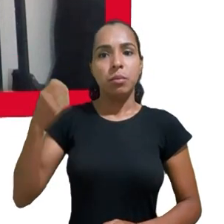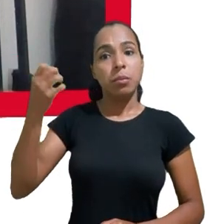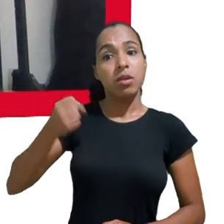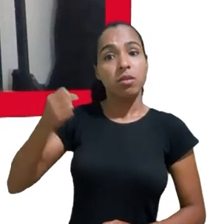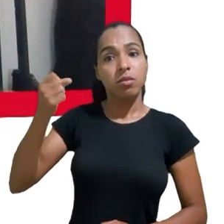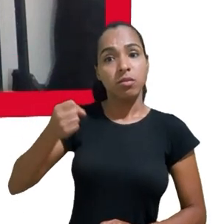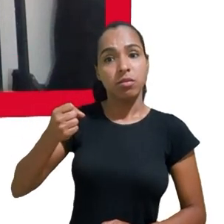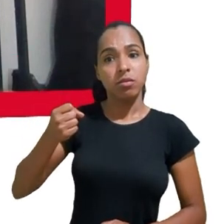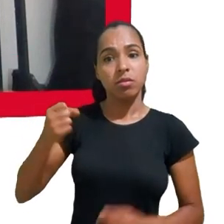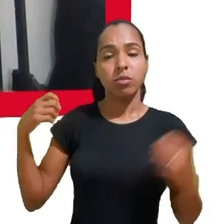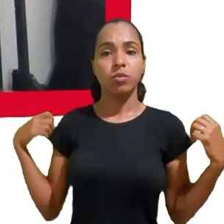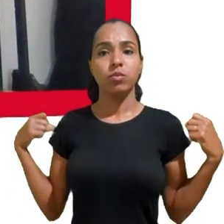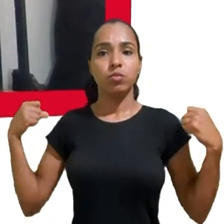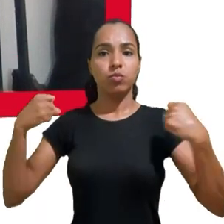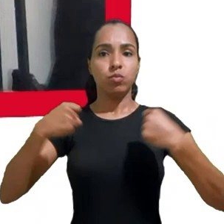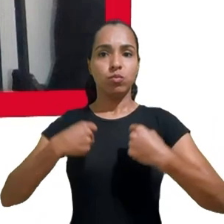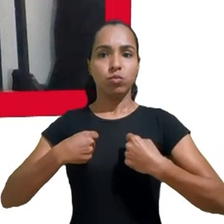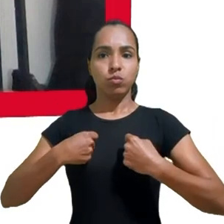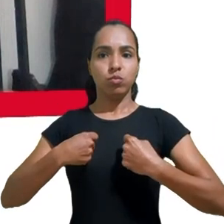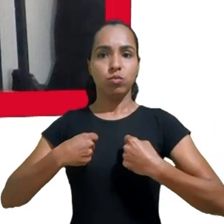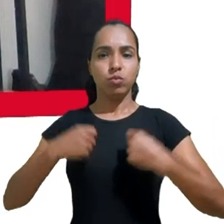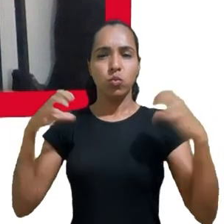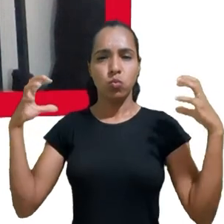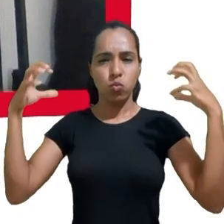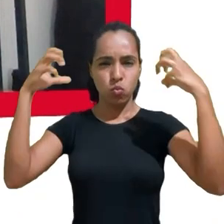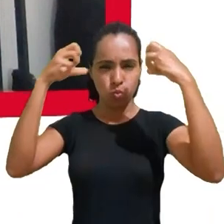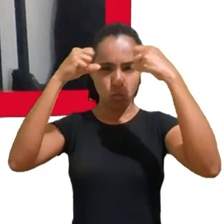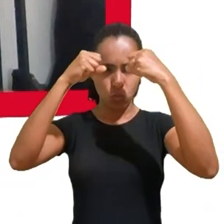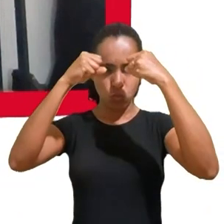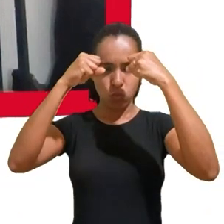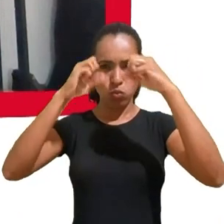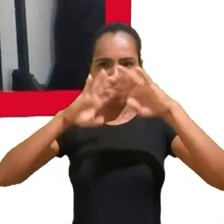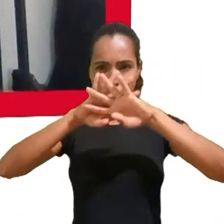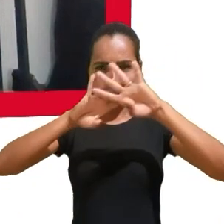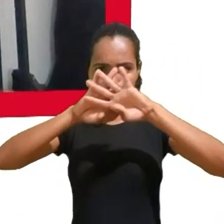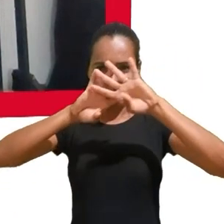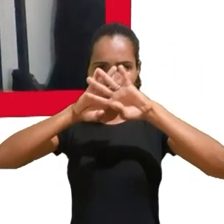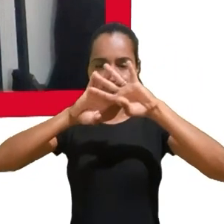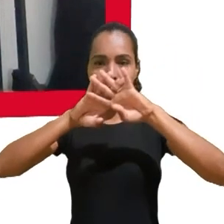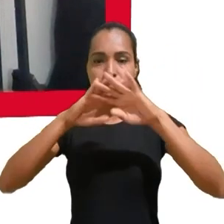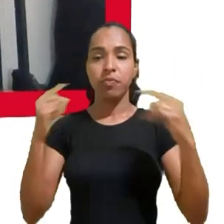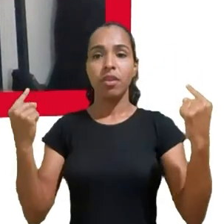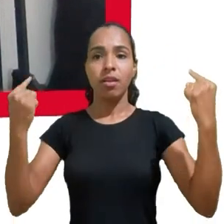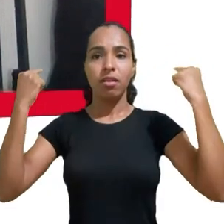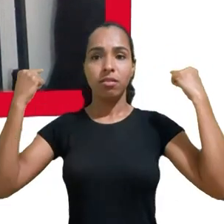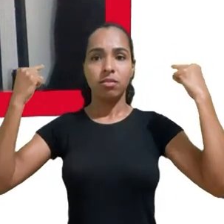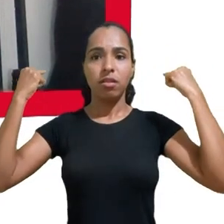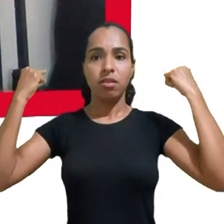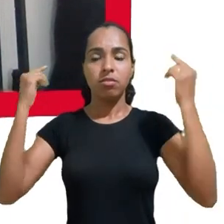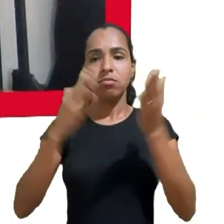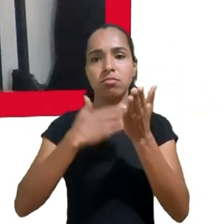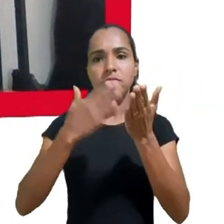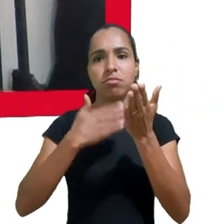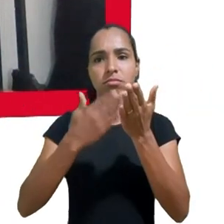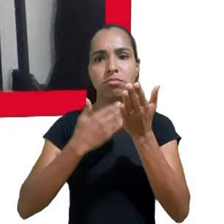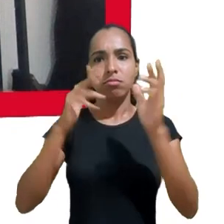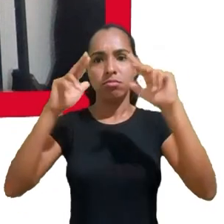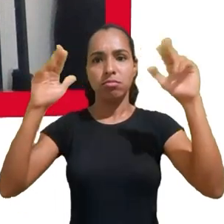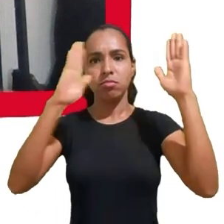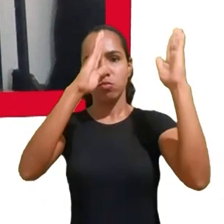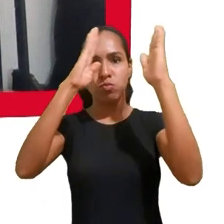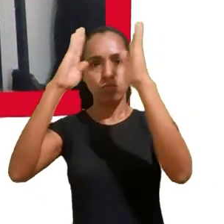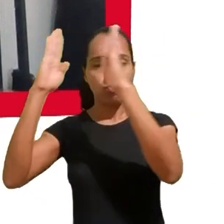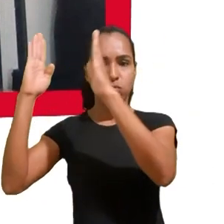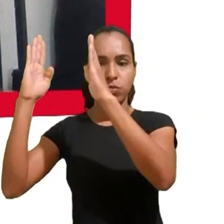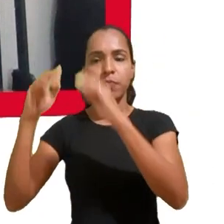xadrez. E atrás de mim tem uma estante colorida de livros. Também tem um violão e um quadro do cantor Belchior.